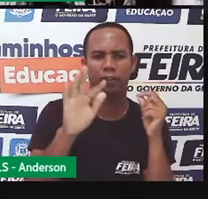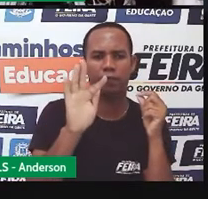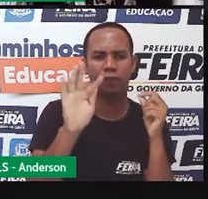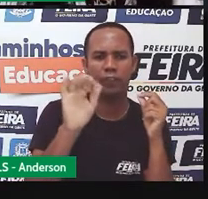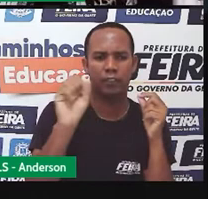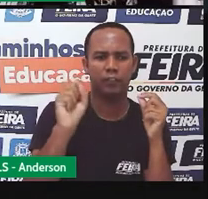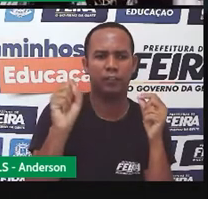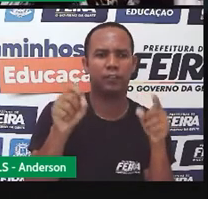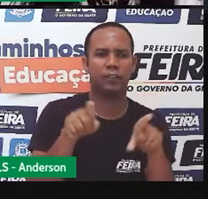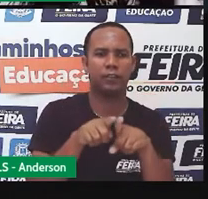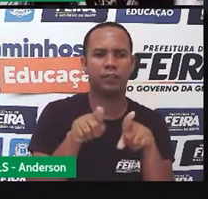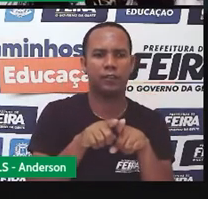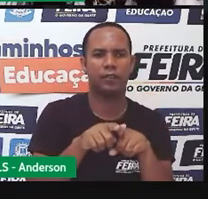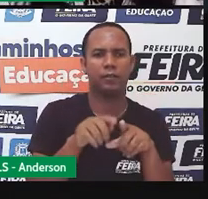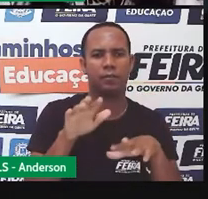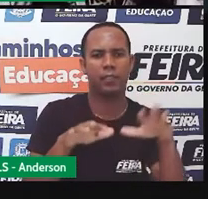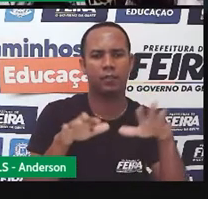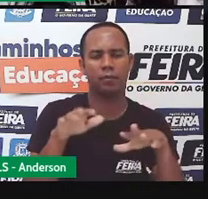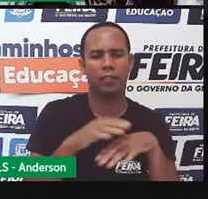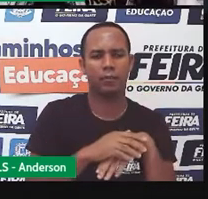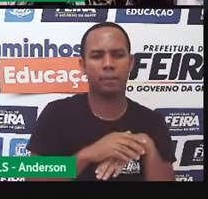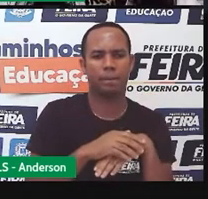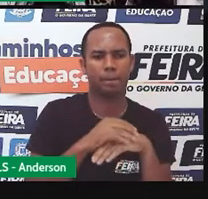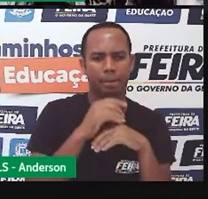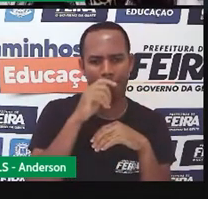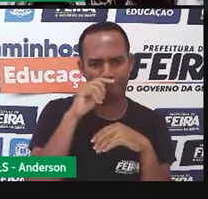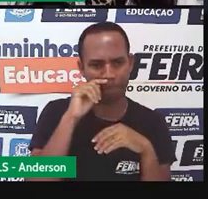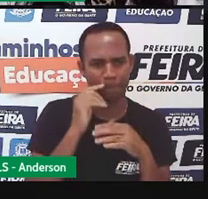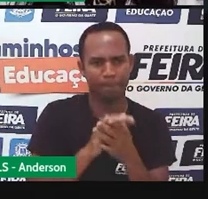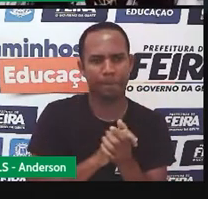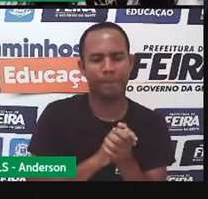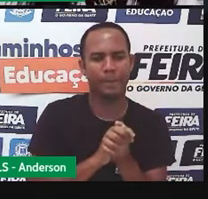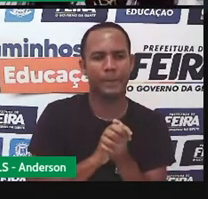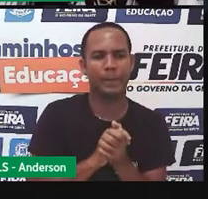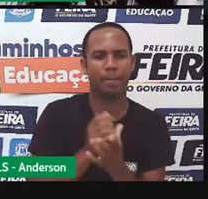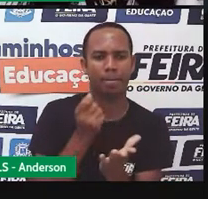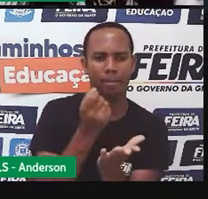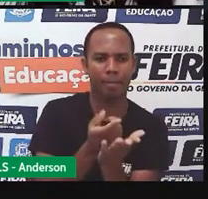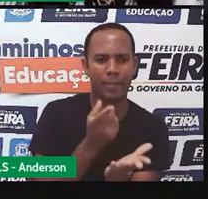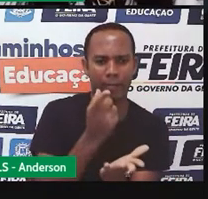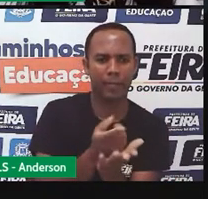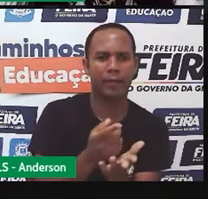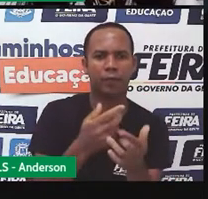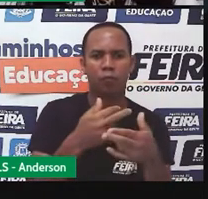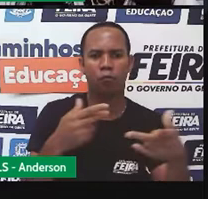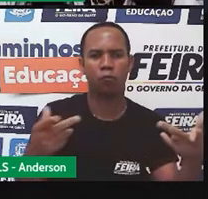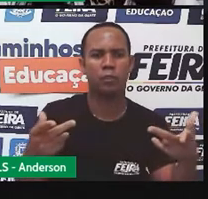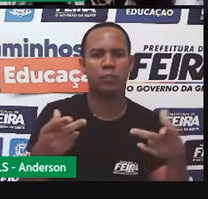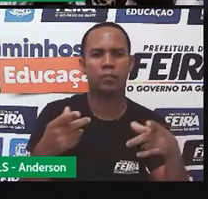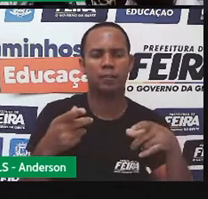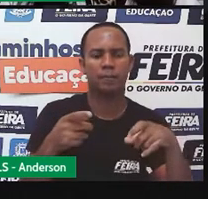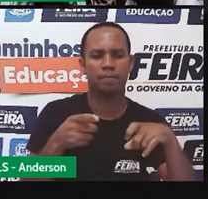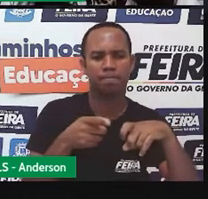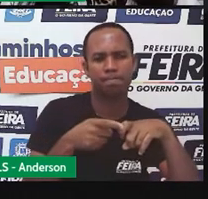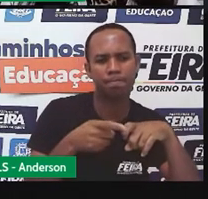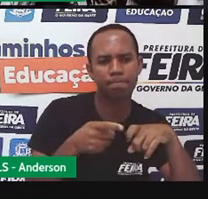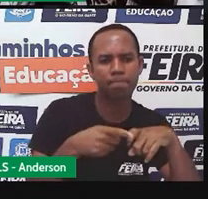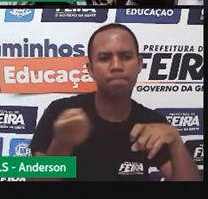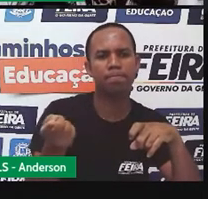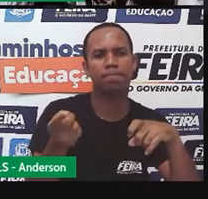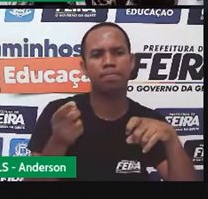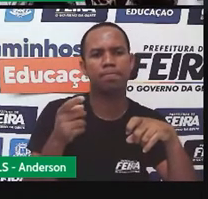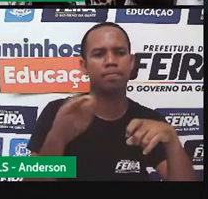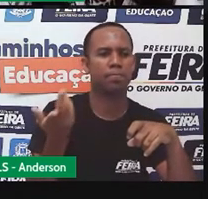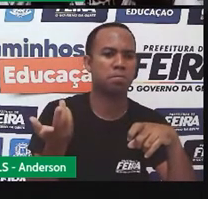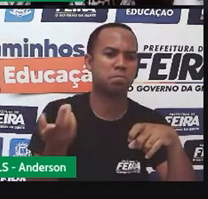cidade a cerca de 100 quilômetros de Salvador, para pagar os gastos com veterinário, medicamentos e ração,